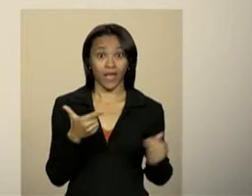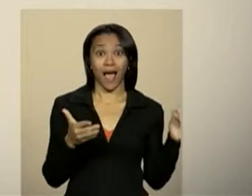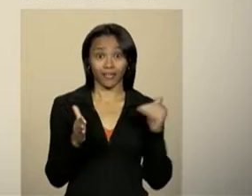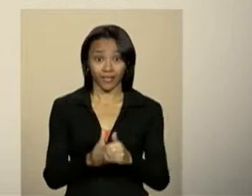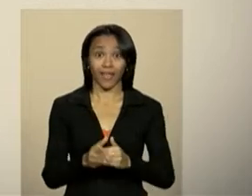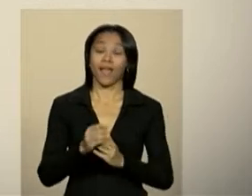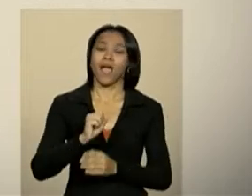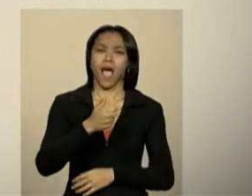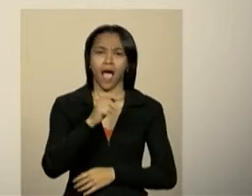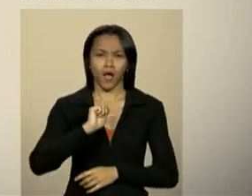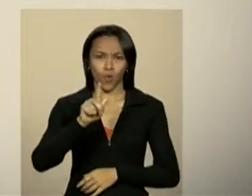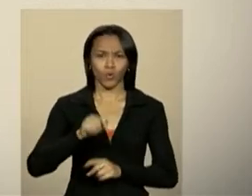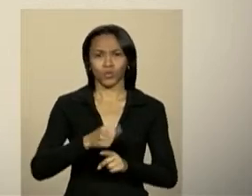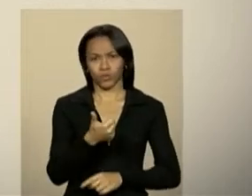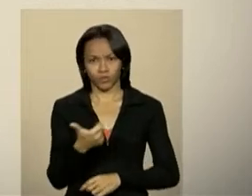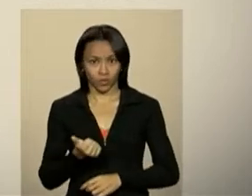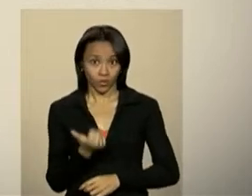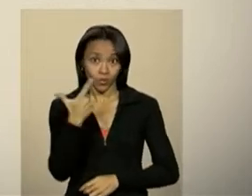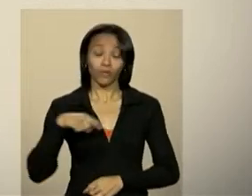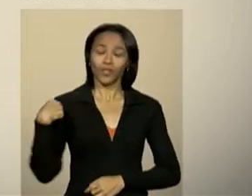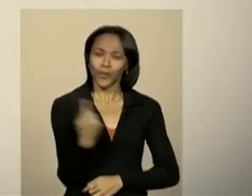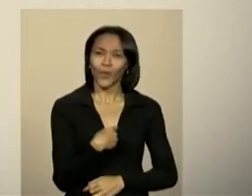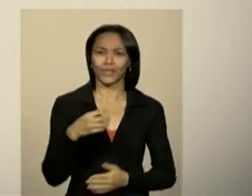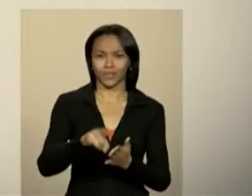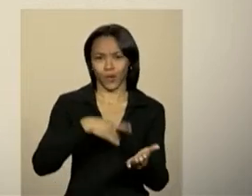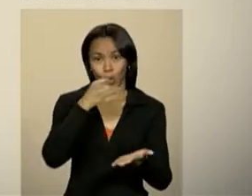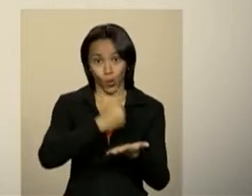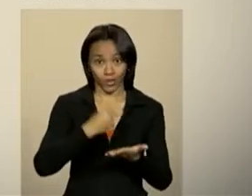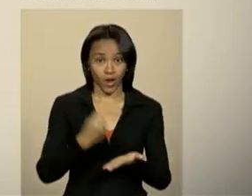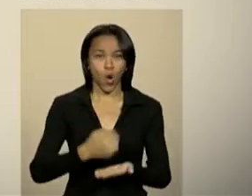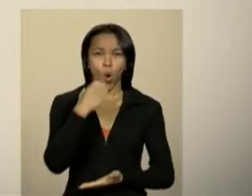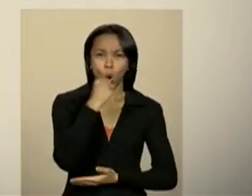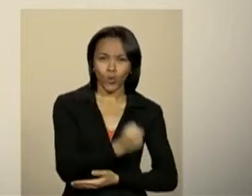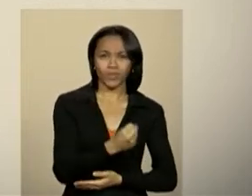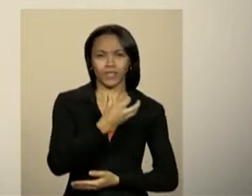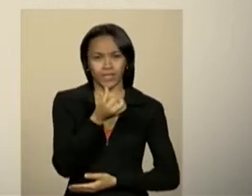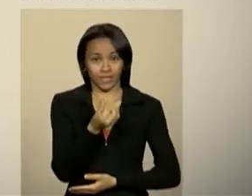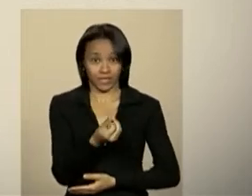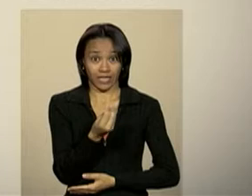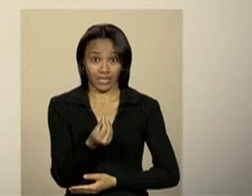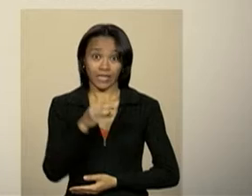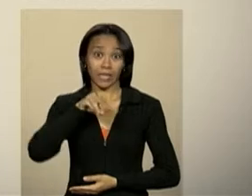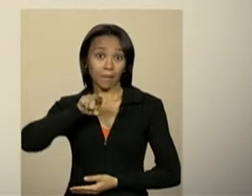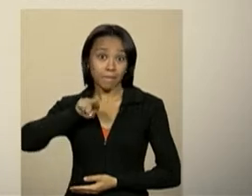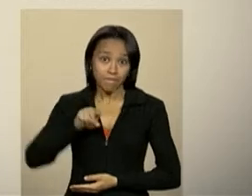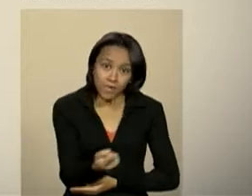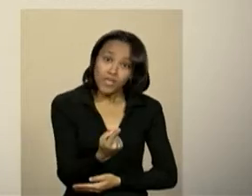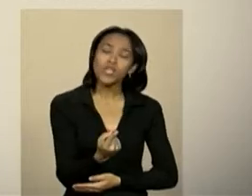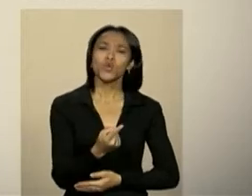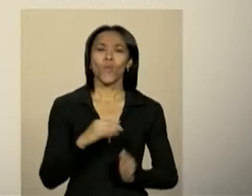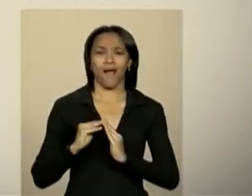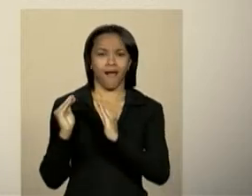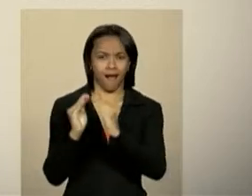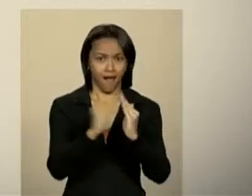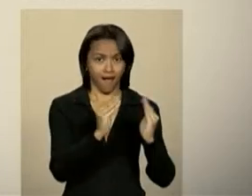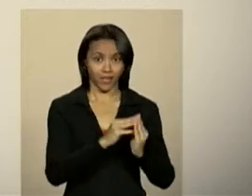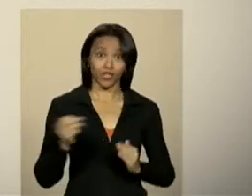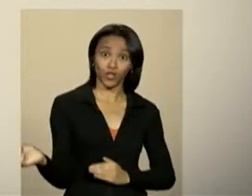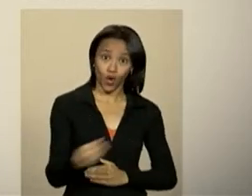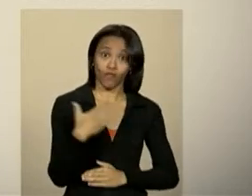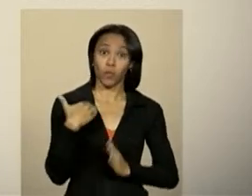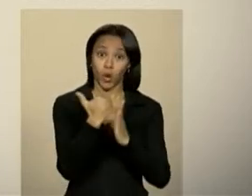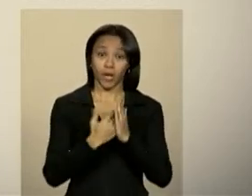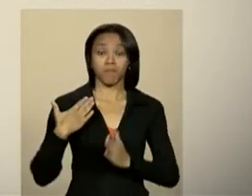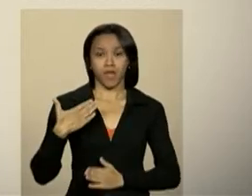agosto de 2012, nós contratamos 860 mil novas moradias do Minha